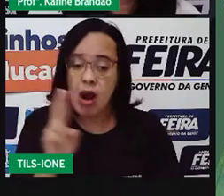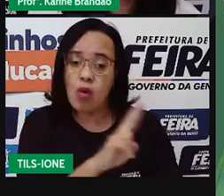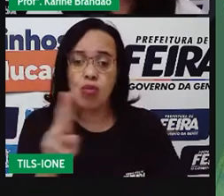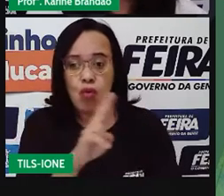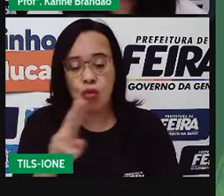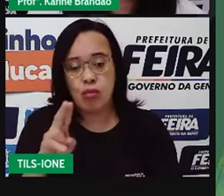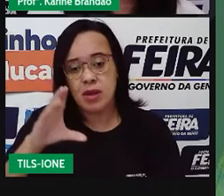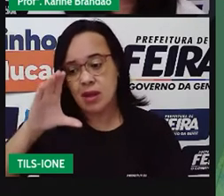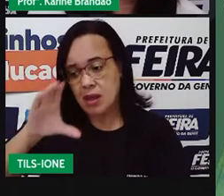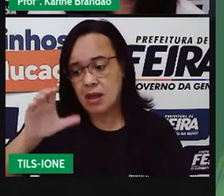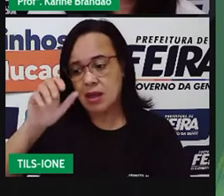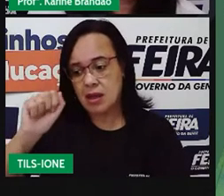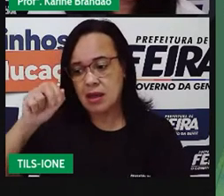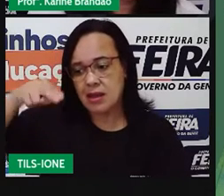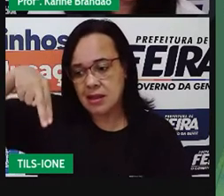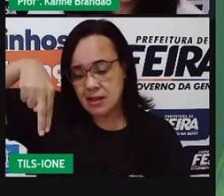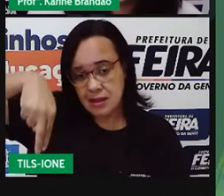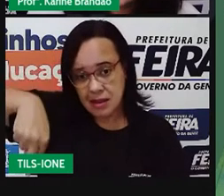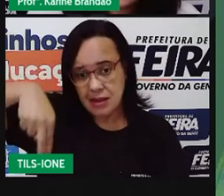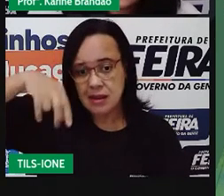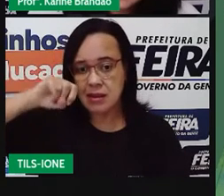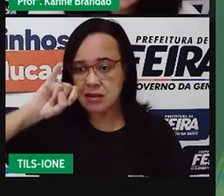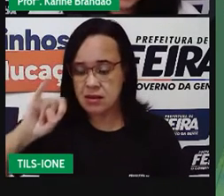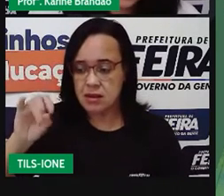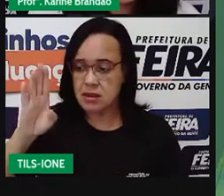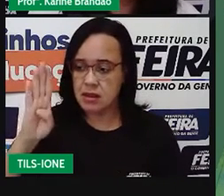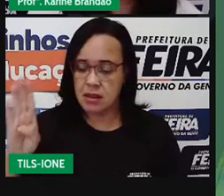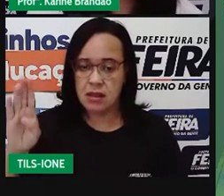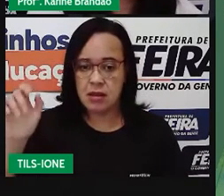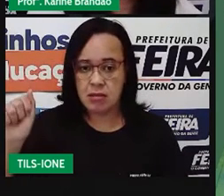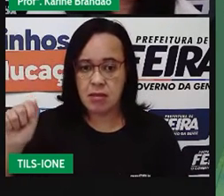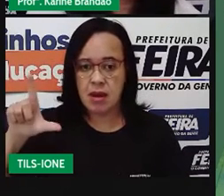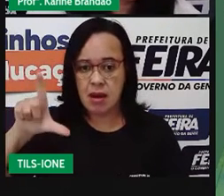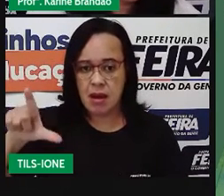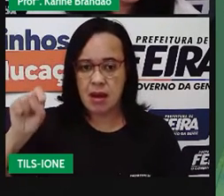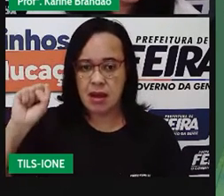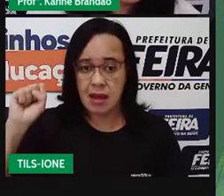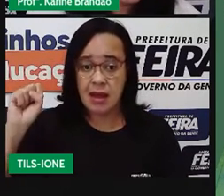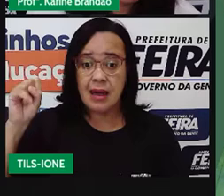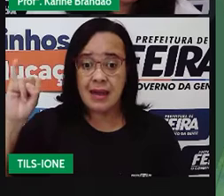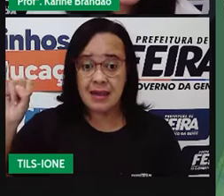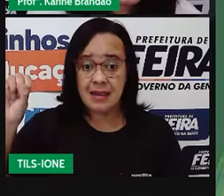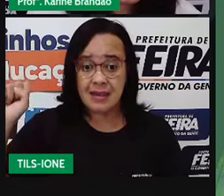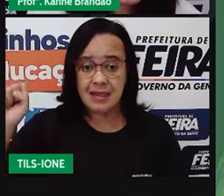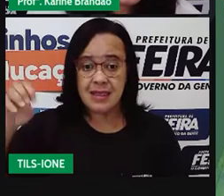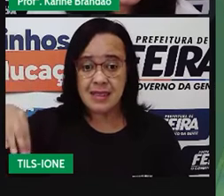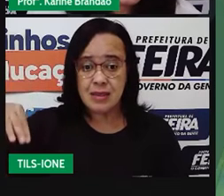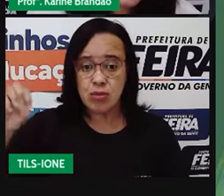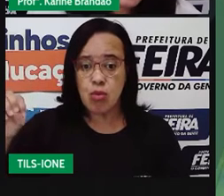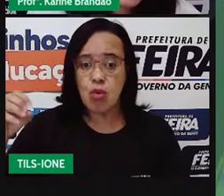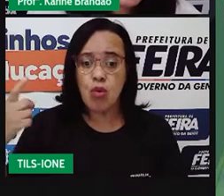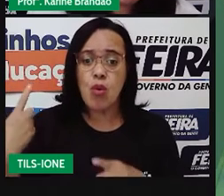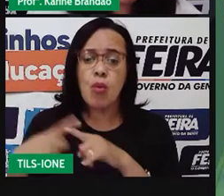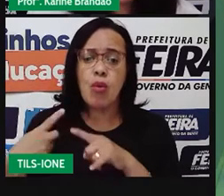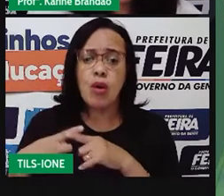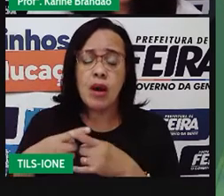canibalismo, mas por conta de uma competição por território, por conta de, às vezes,